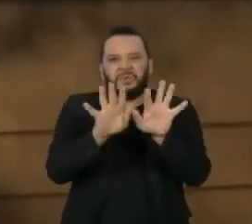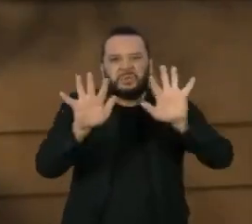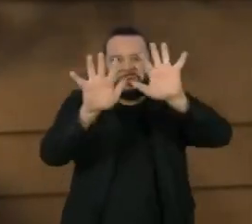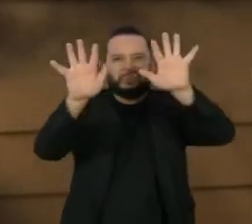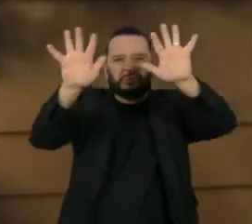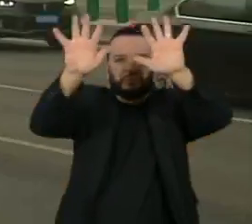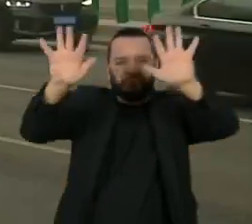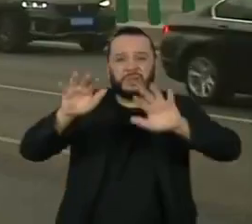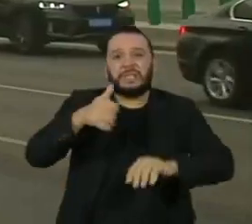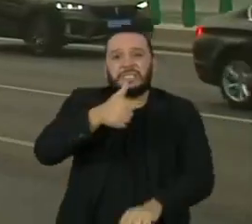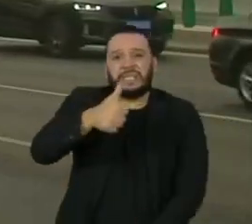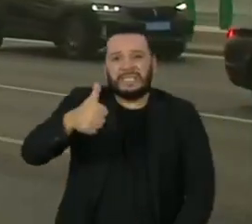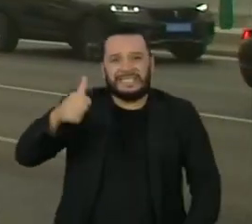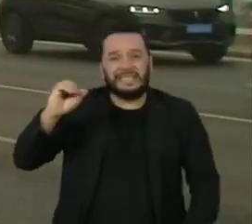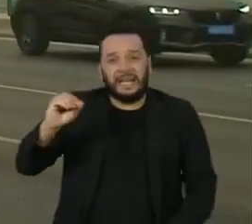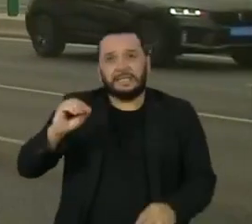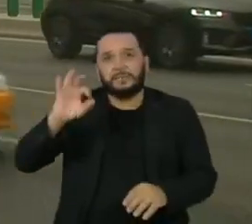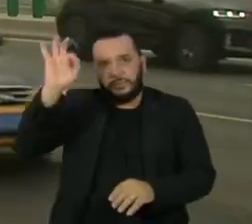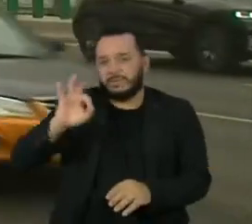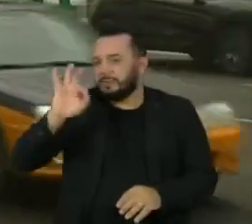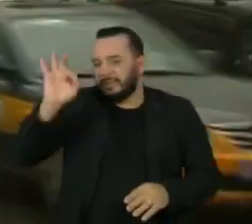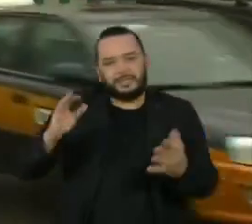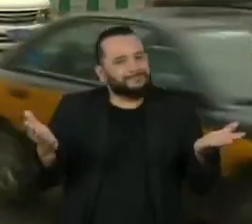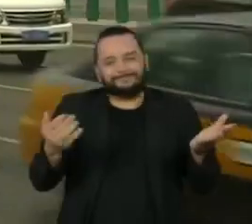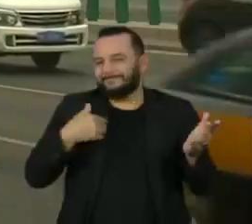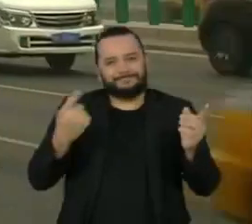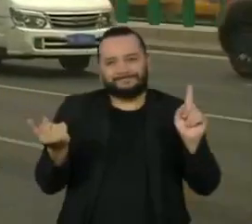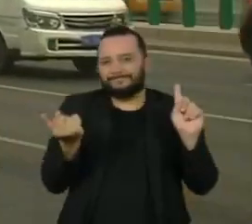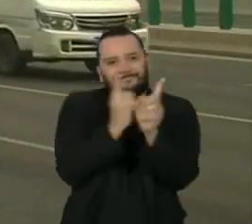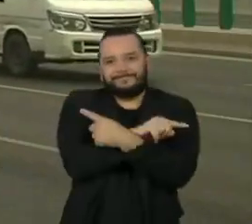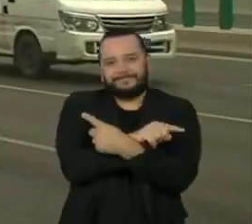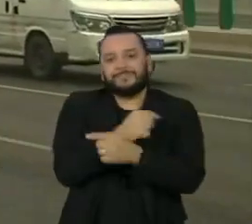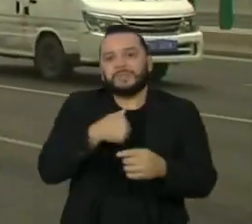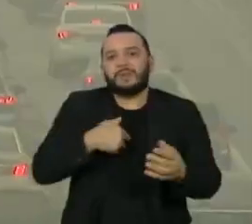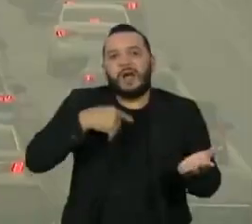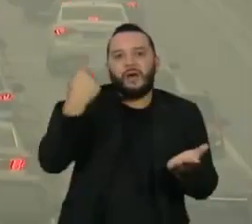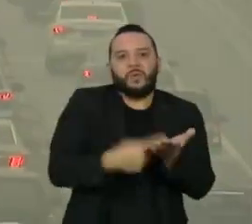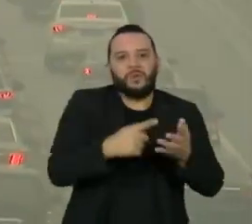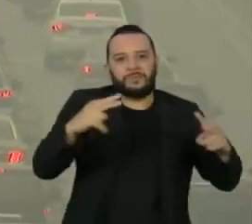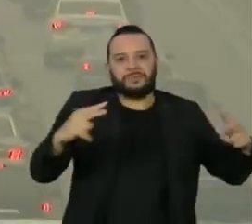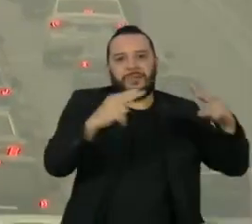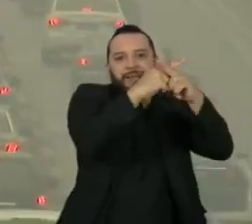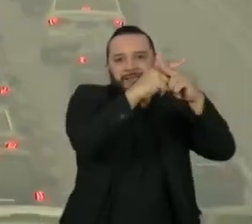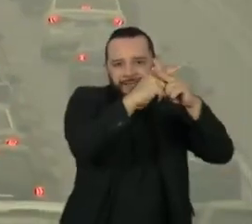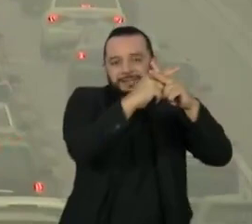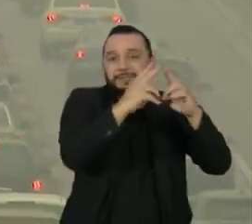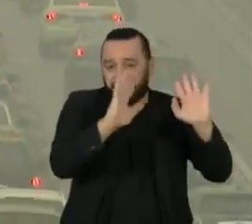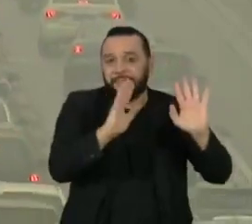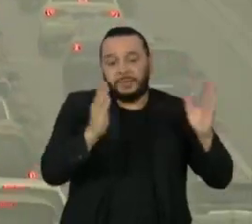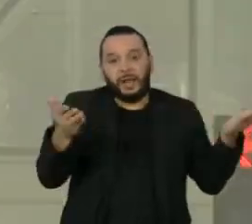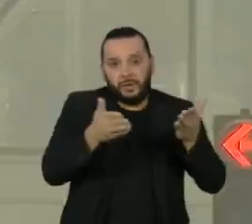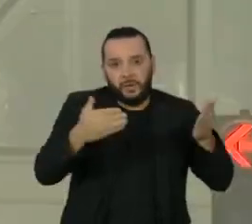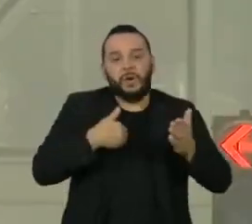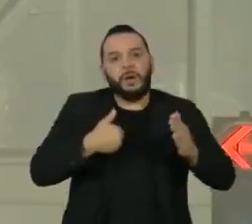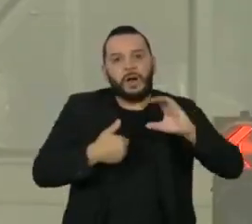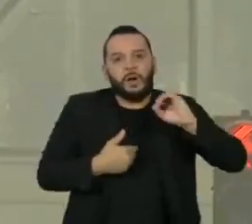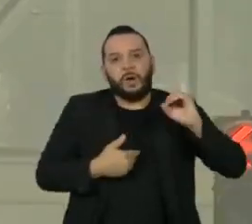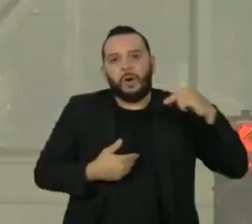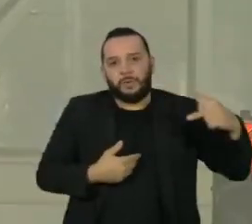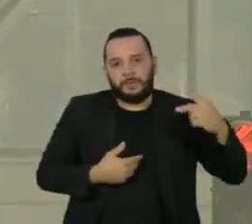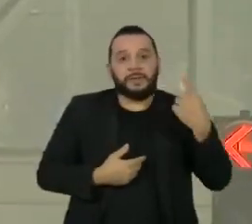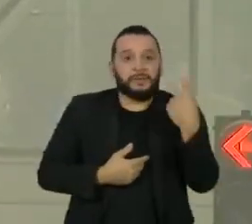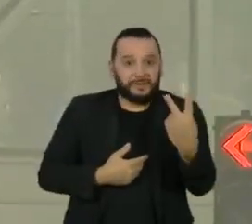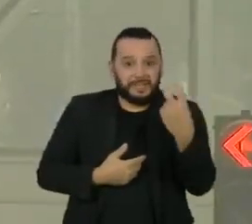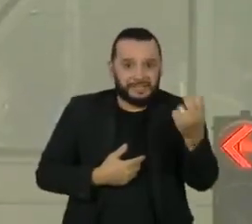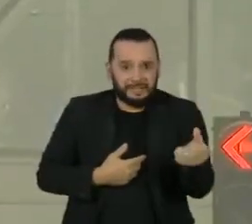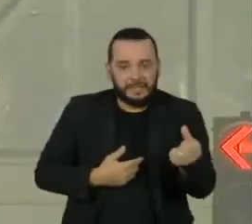110%. Isso contradiz a meta apresentada por cada um deles no Acordo de Paris e agora para a Conferência do Clima, que acontecerá em